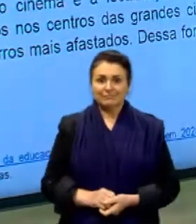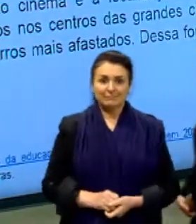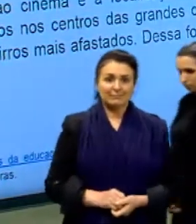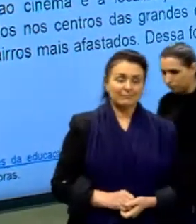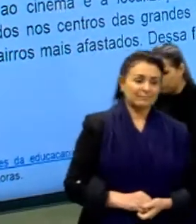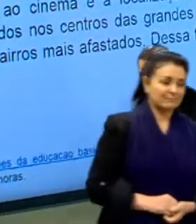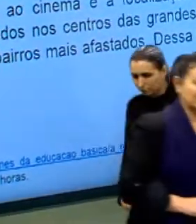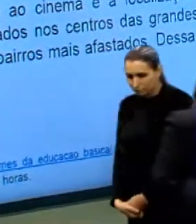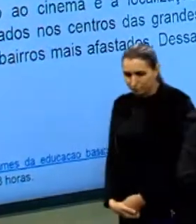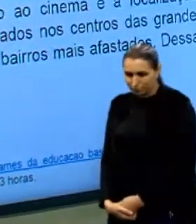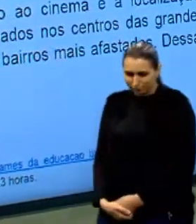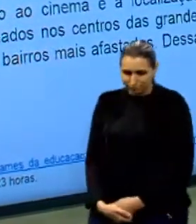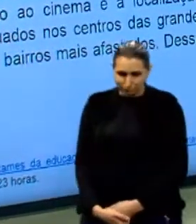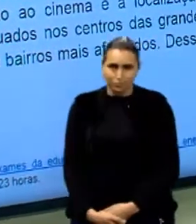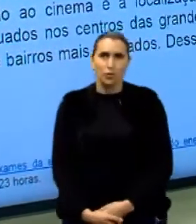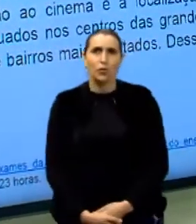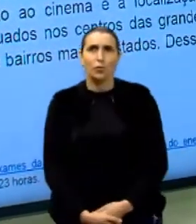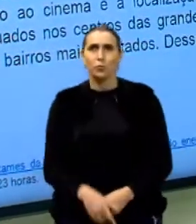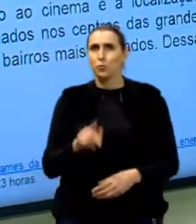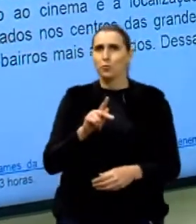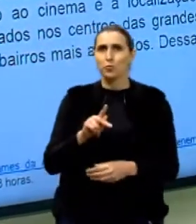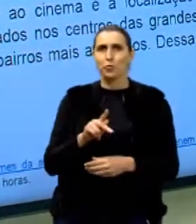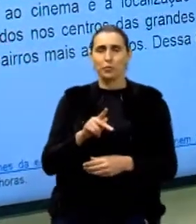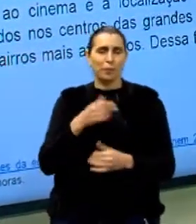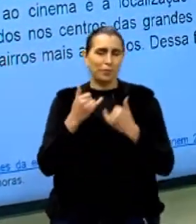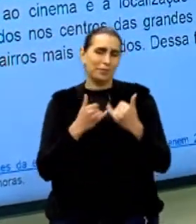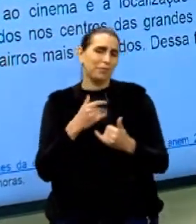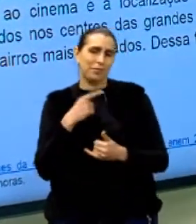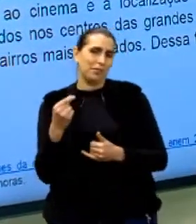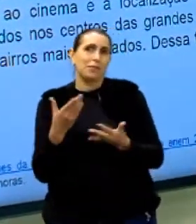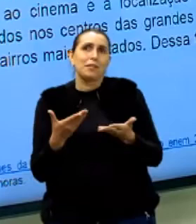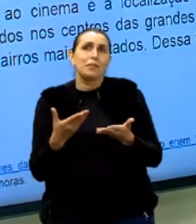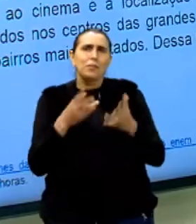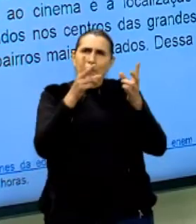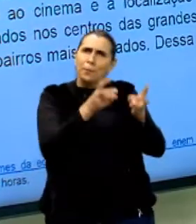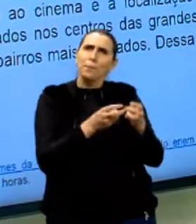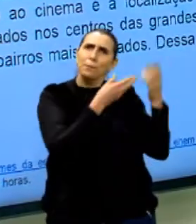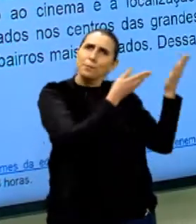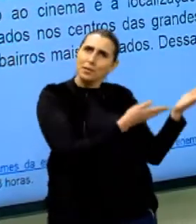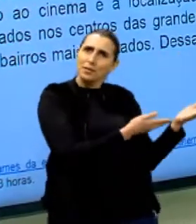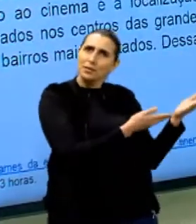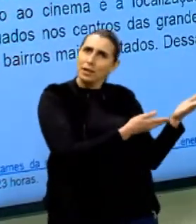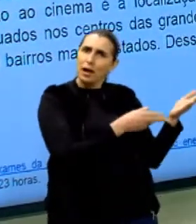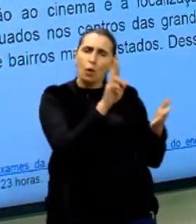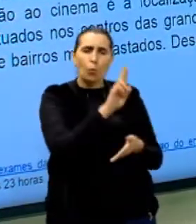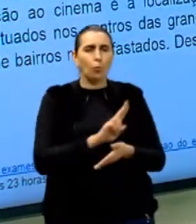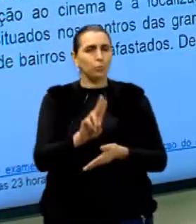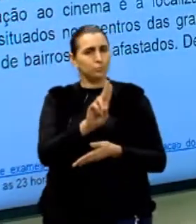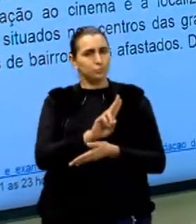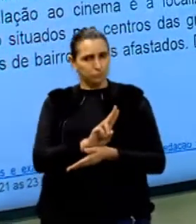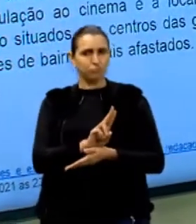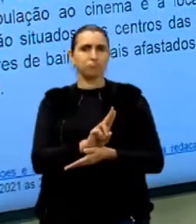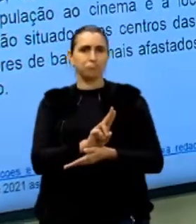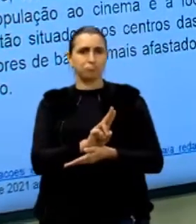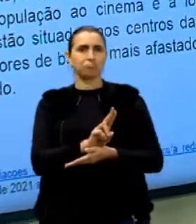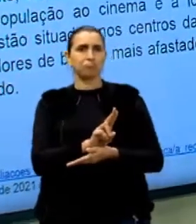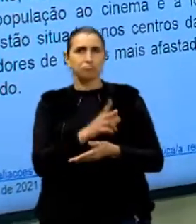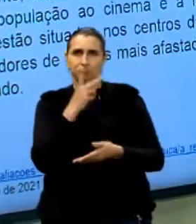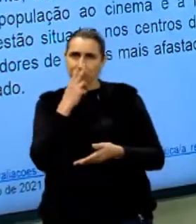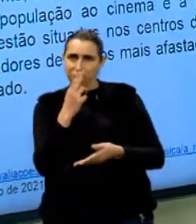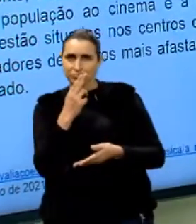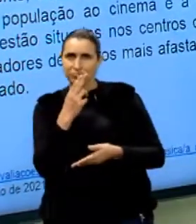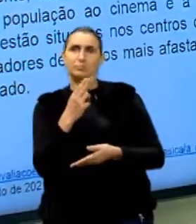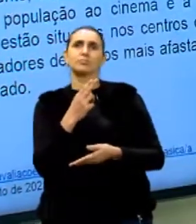vou embora com essa. Não, não, cheia, não, está demais. Vocês perceberam, cara? Ela usa tal e